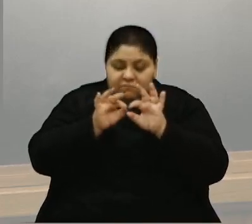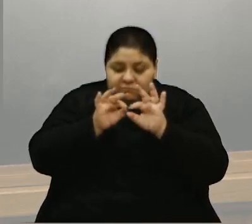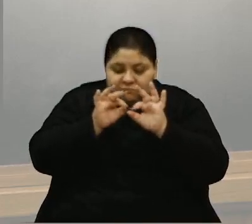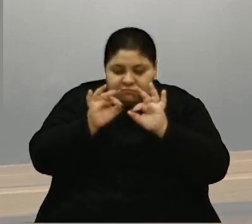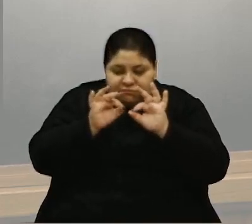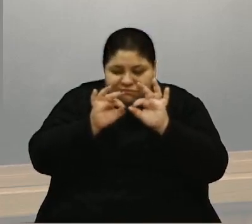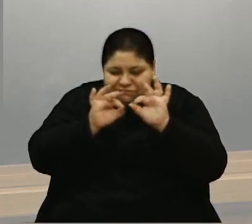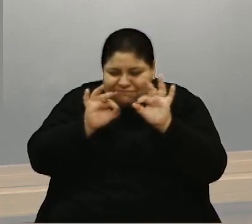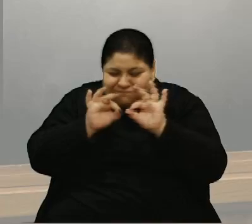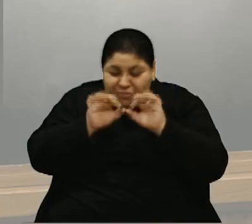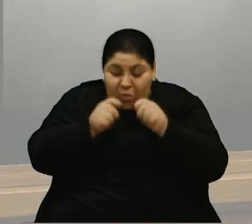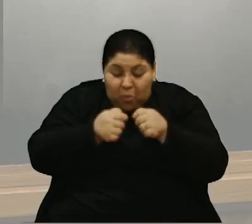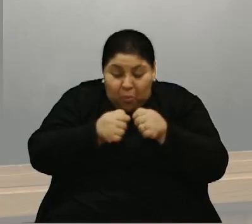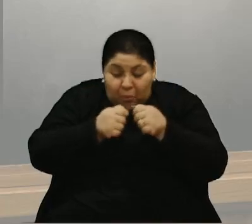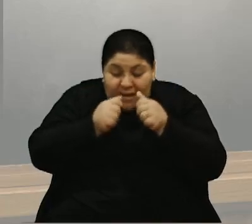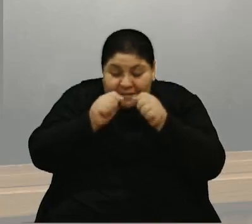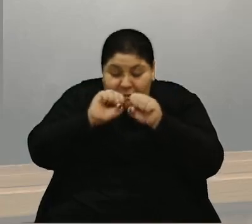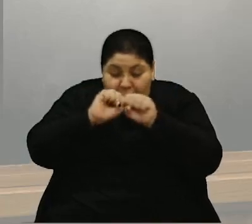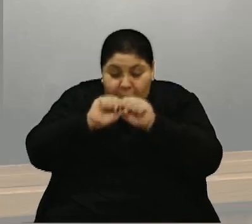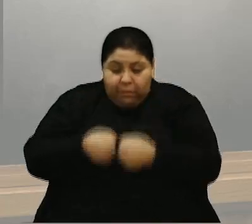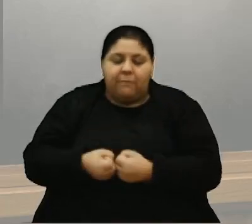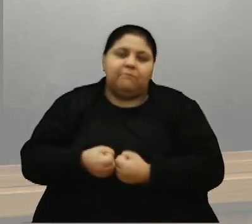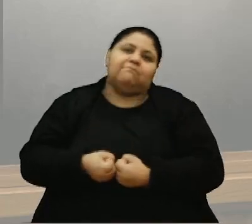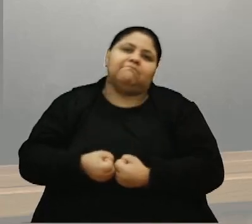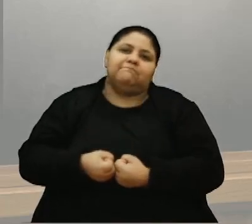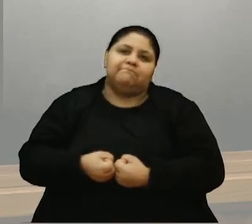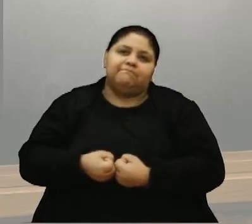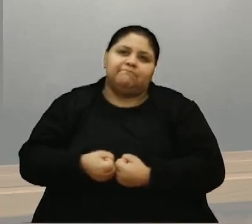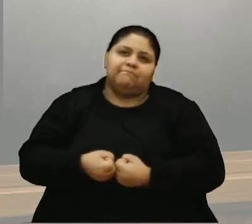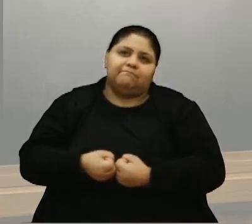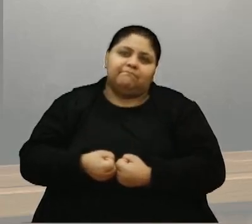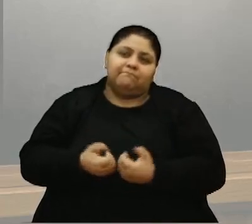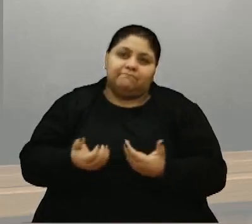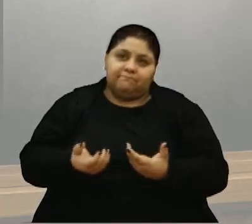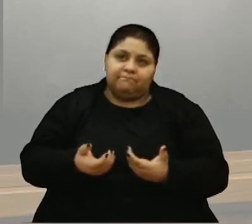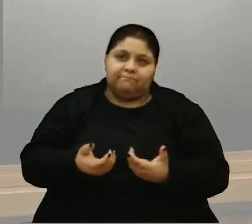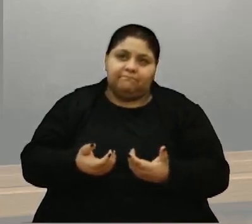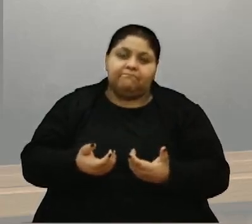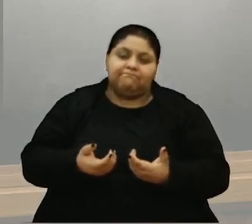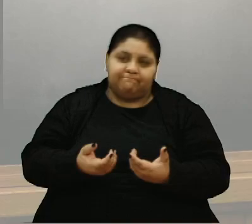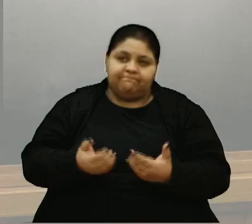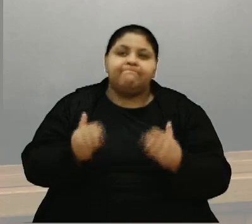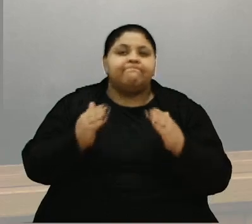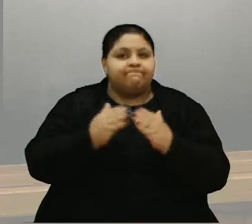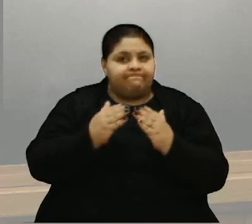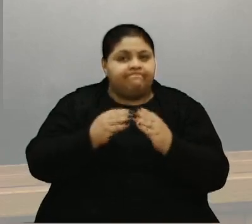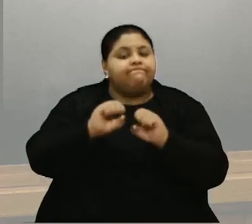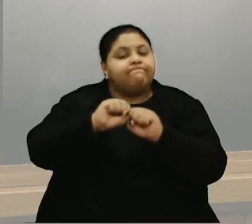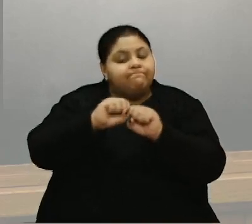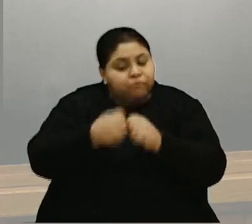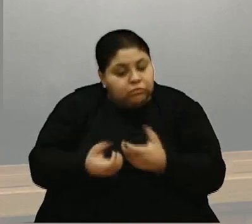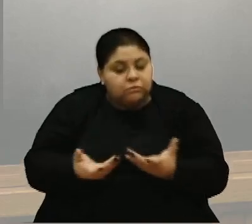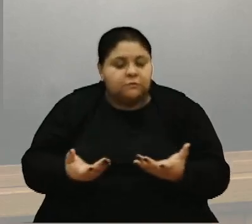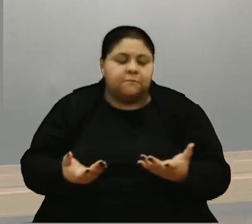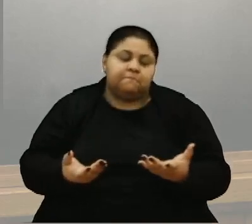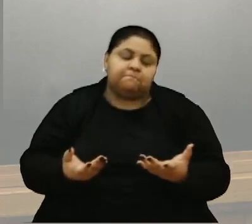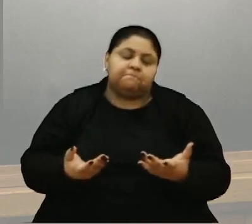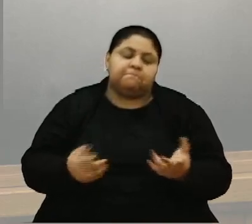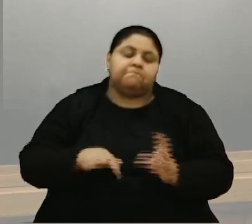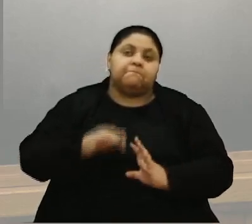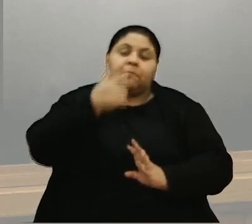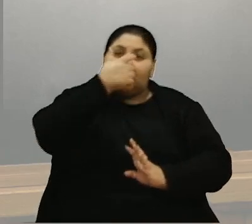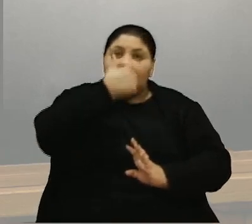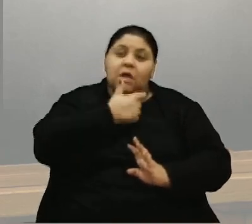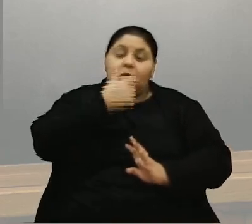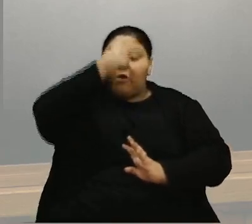para desmoronar ali, numa altura baixa, acho que a casa vai desmoronar. Então, eu acho que